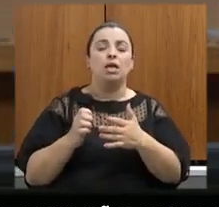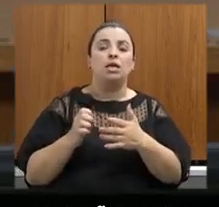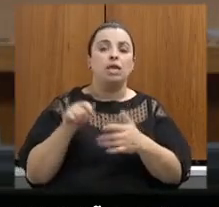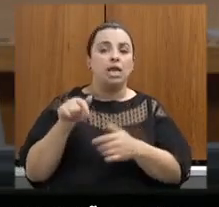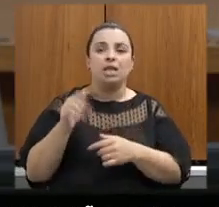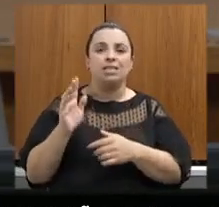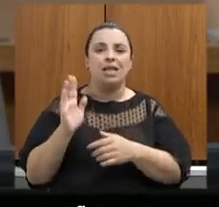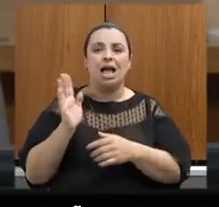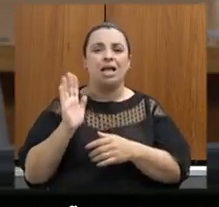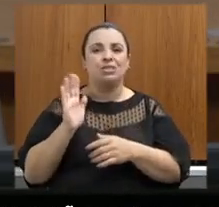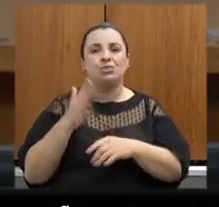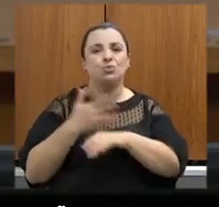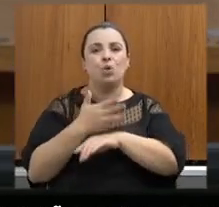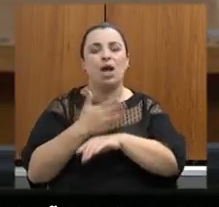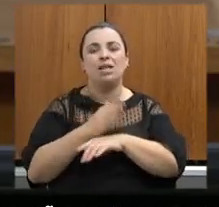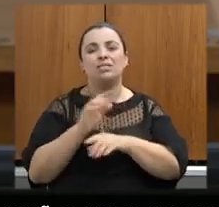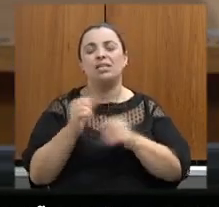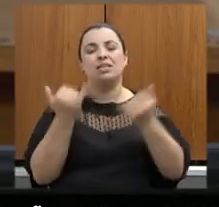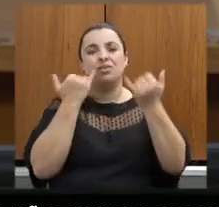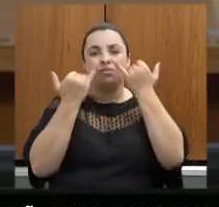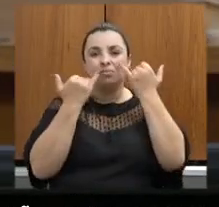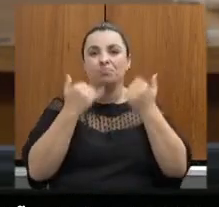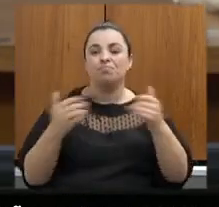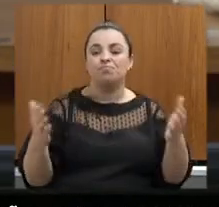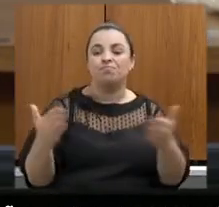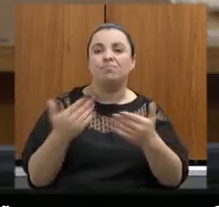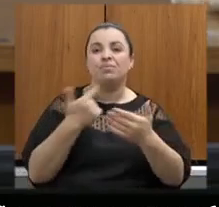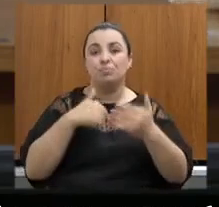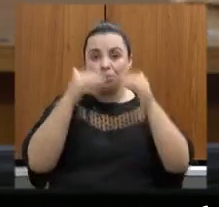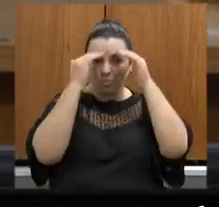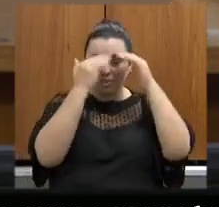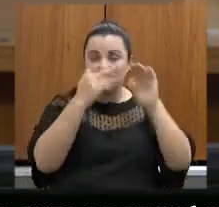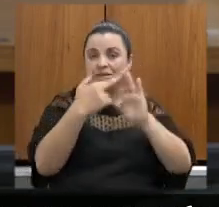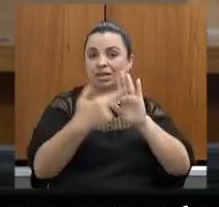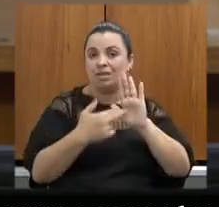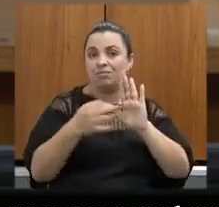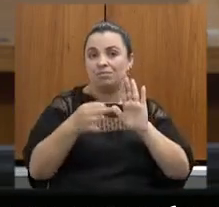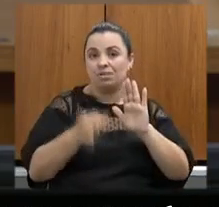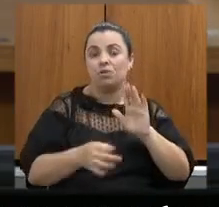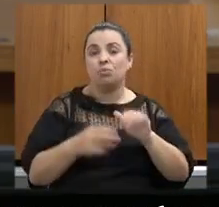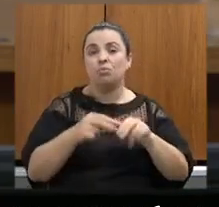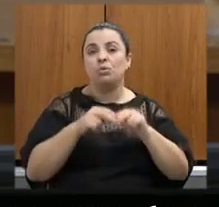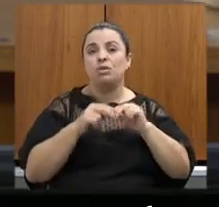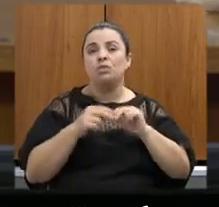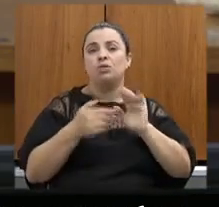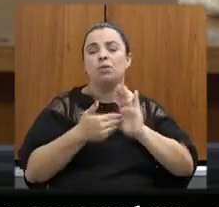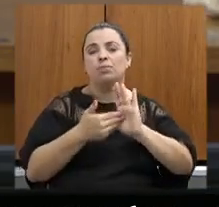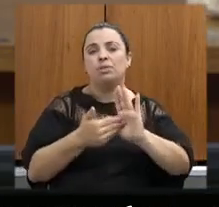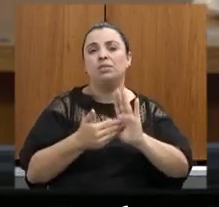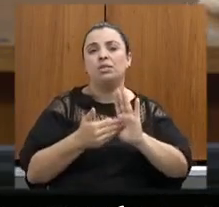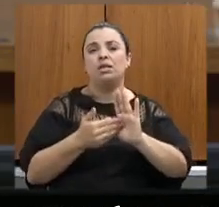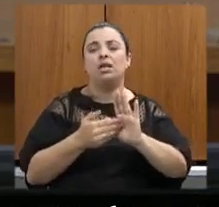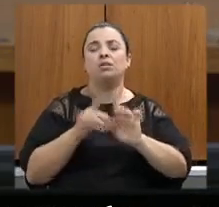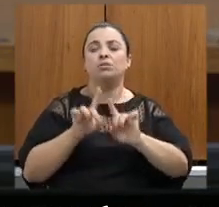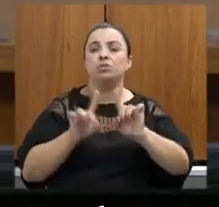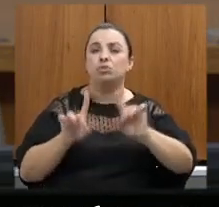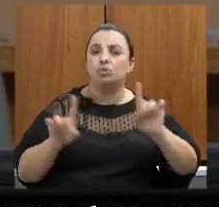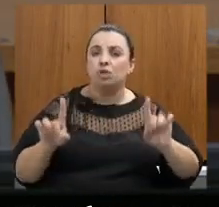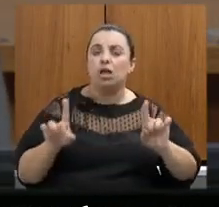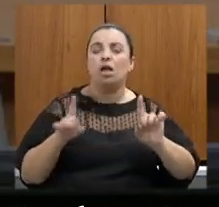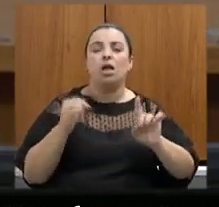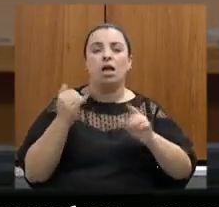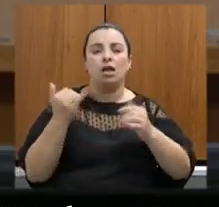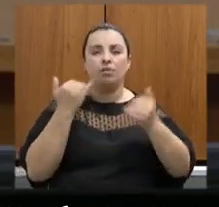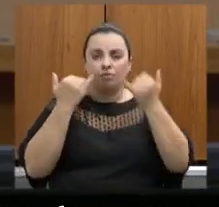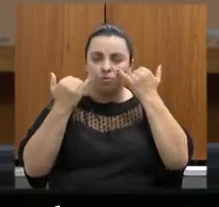acesso a informação e trazê-los para regularidade por isso apresentei os dados de que esse trabalho tem aumentado a